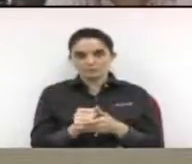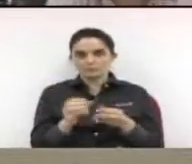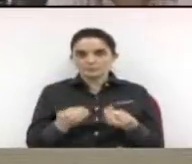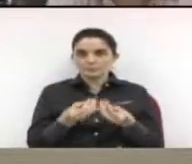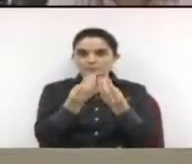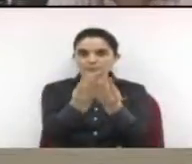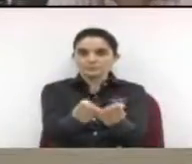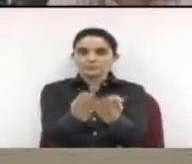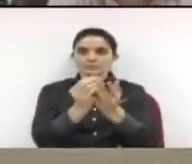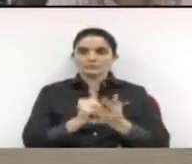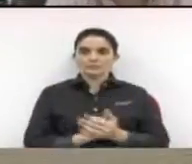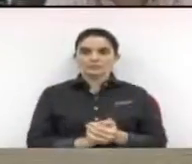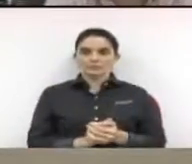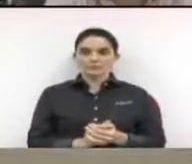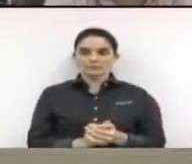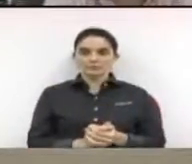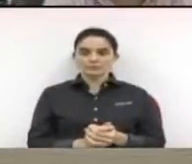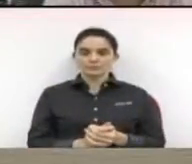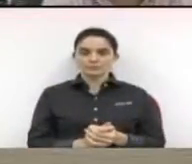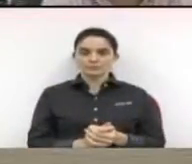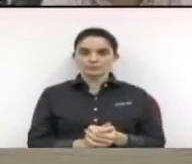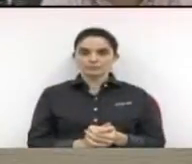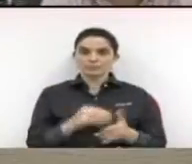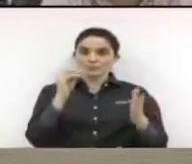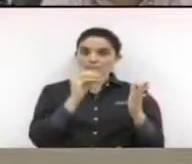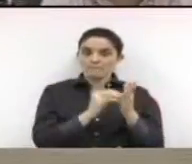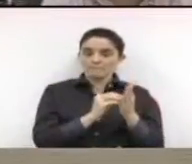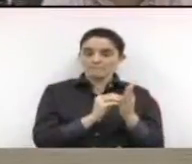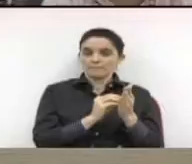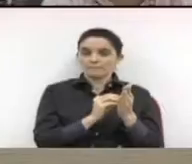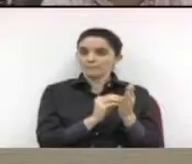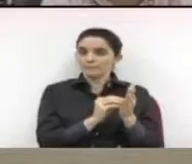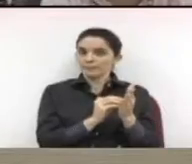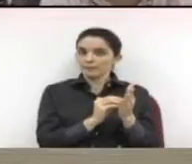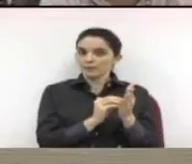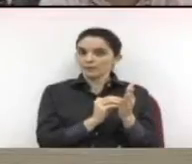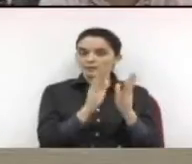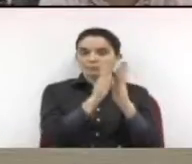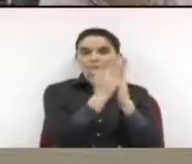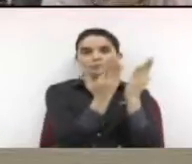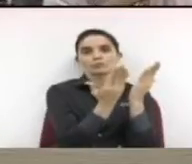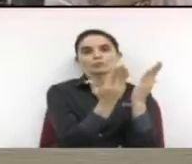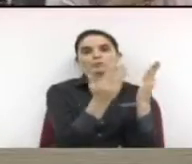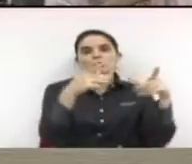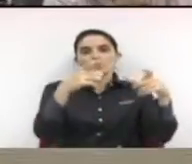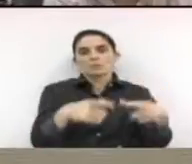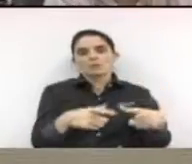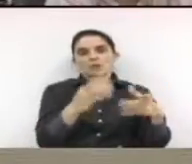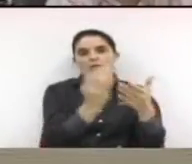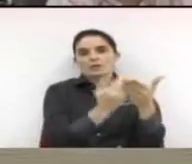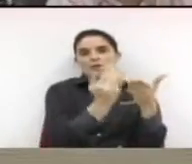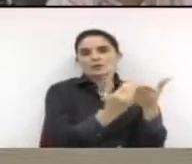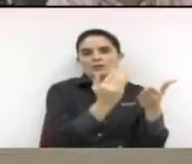estar entregando a Vossa Excelência, para que fique arquivado na biblioteca desta Câmara